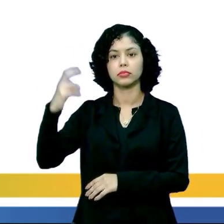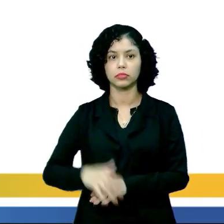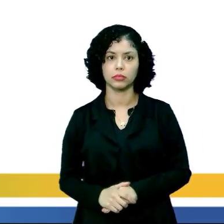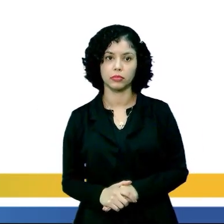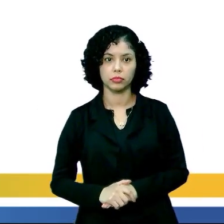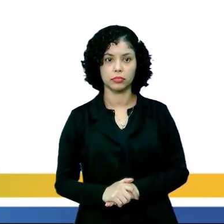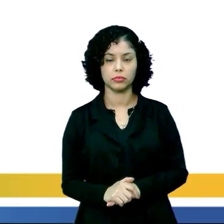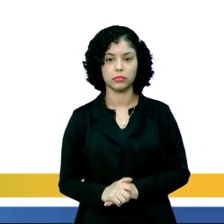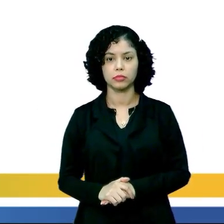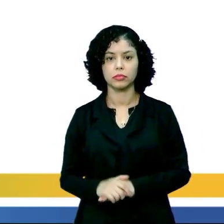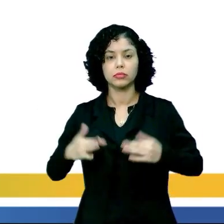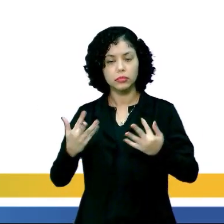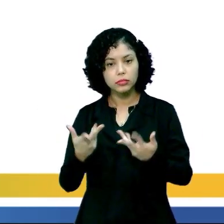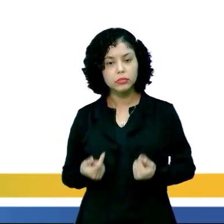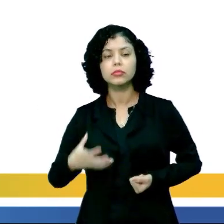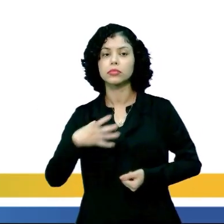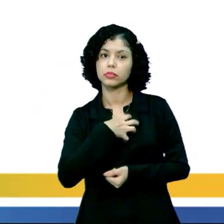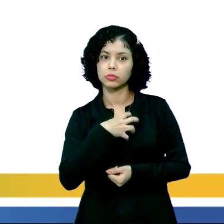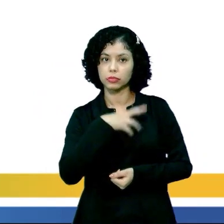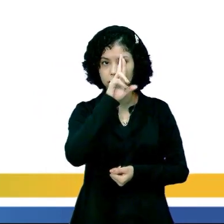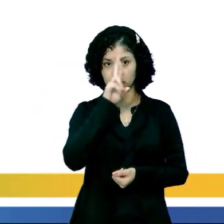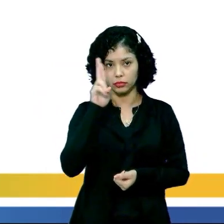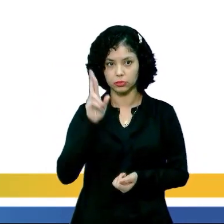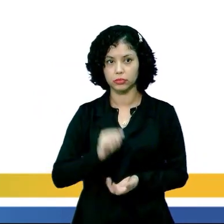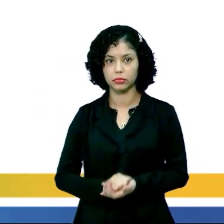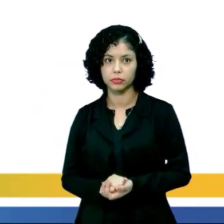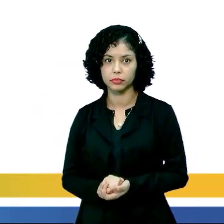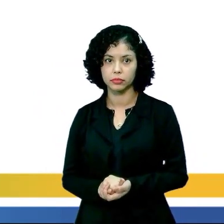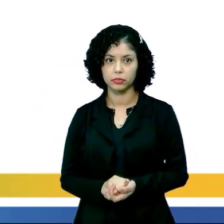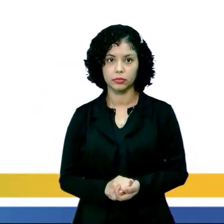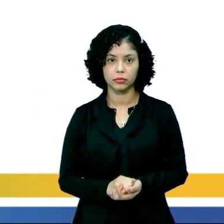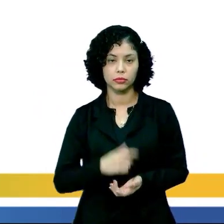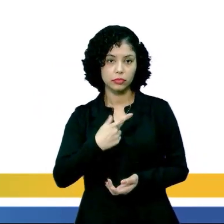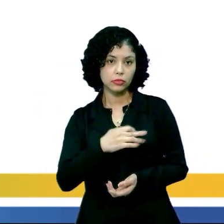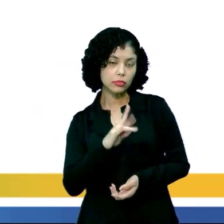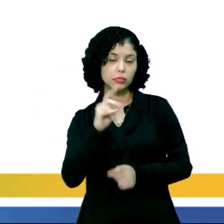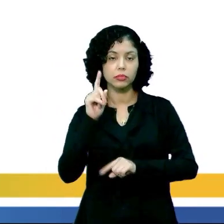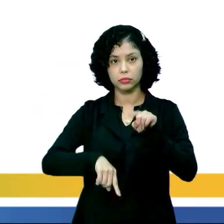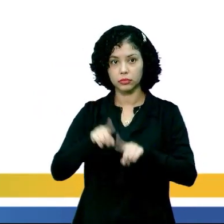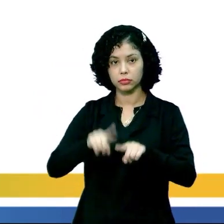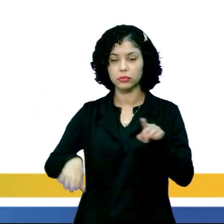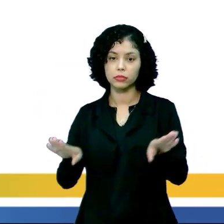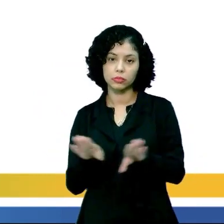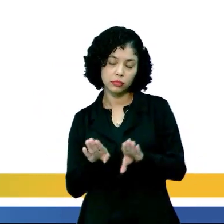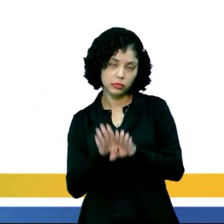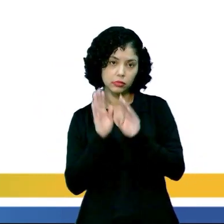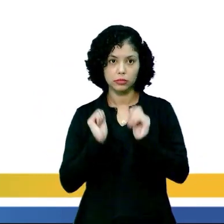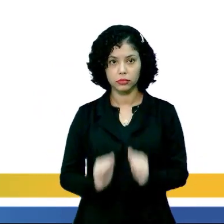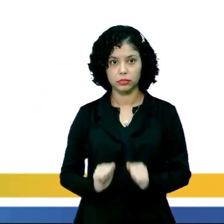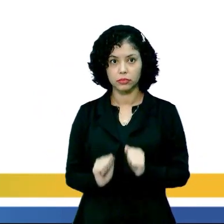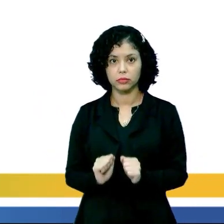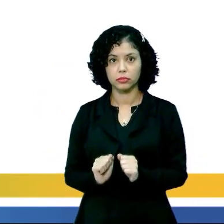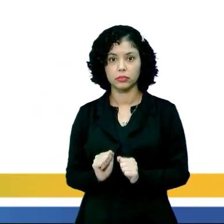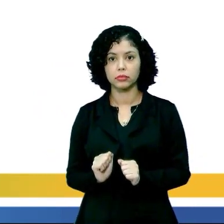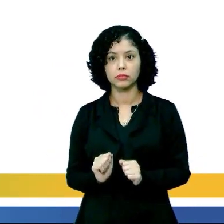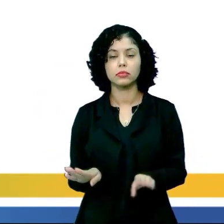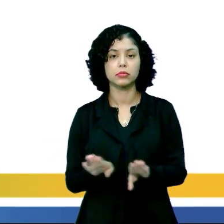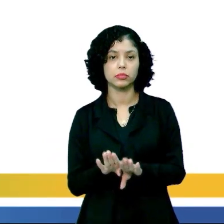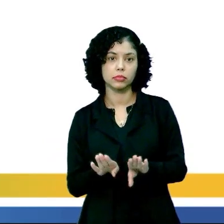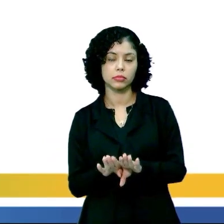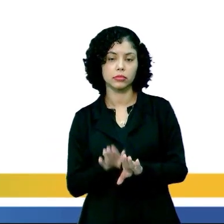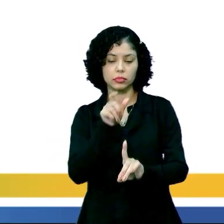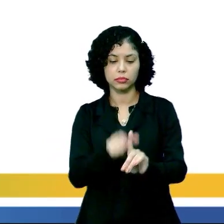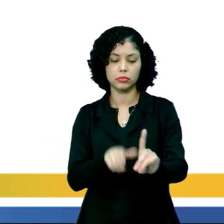refletem hábitos, momentos históricos. E o patrimônio material, ele também pode ser peça de museu,